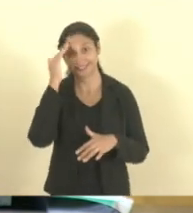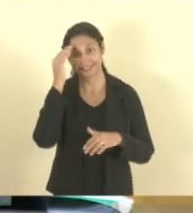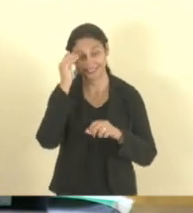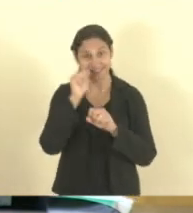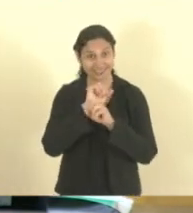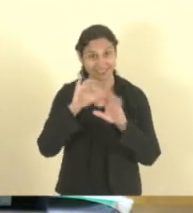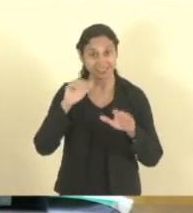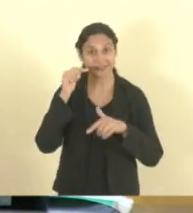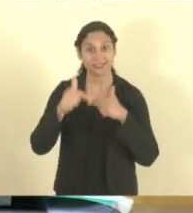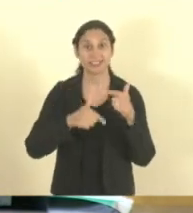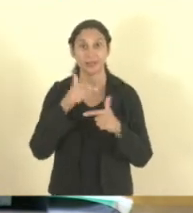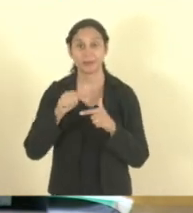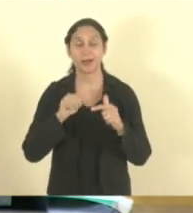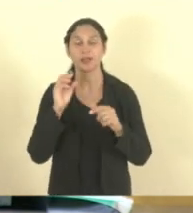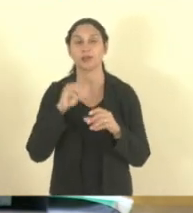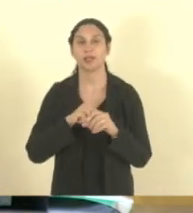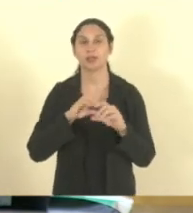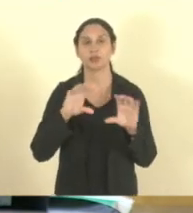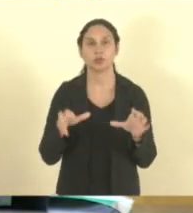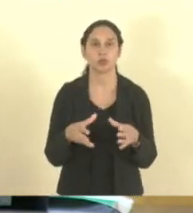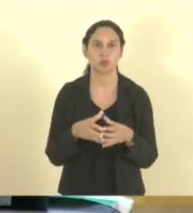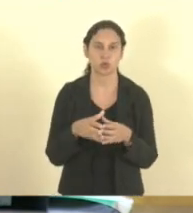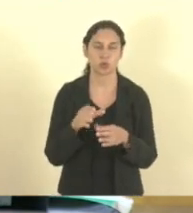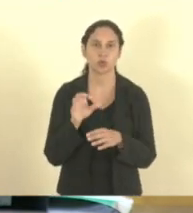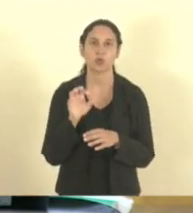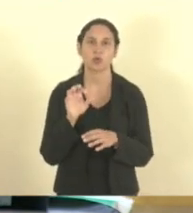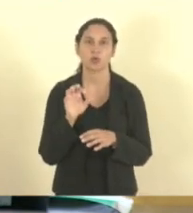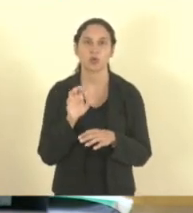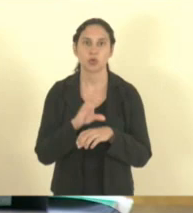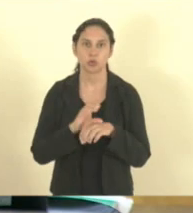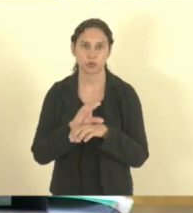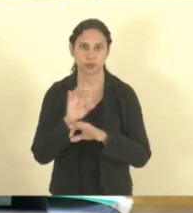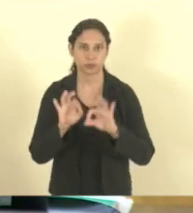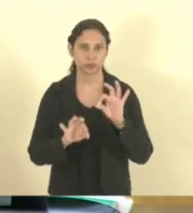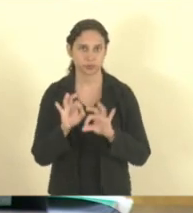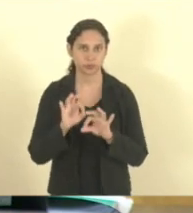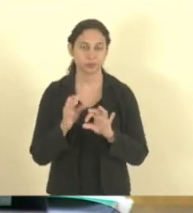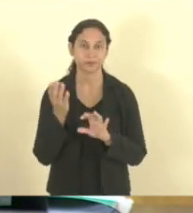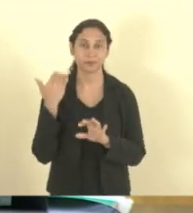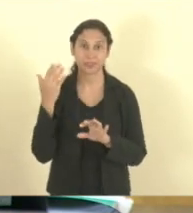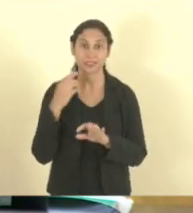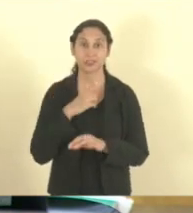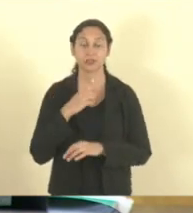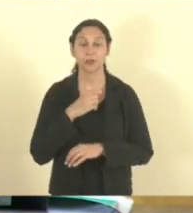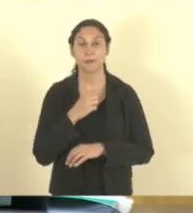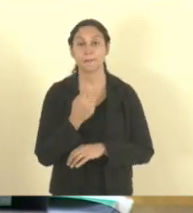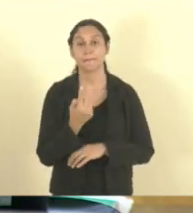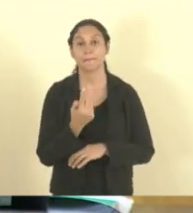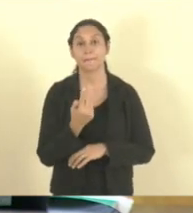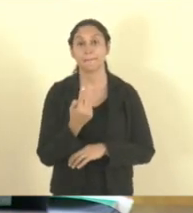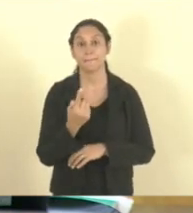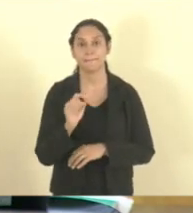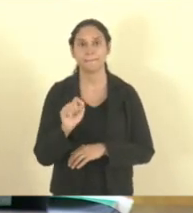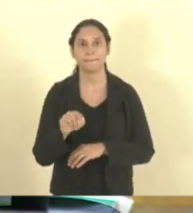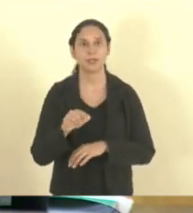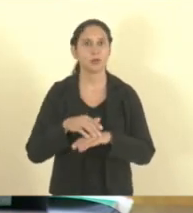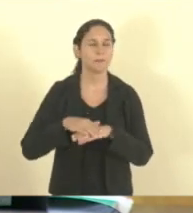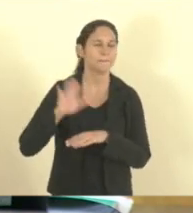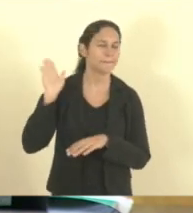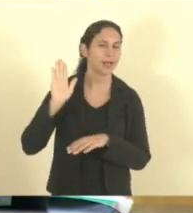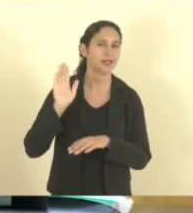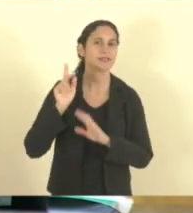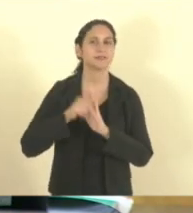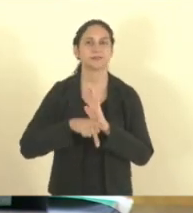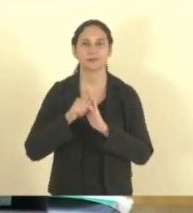de trabalho dessa comissão, ano passado tramitou dentro da Comissão de Constituição e Justiça mais de mil projetos de lei. Nós exauramos aqui, em